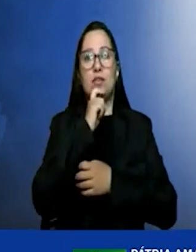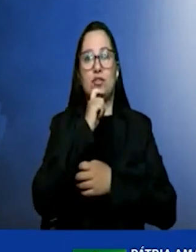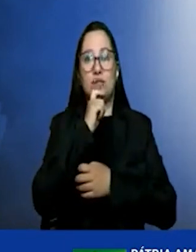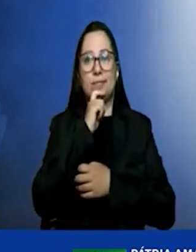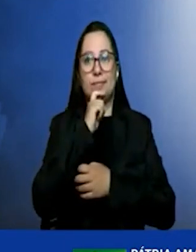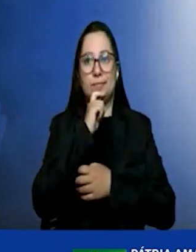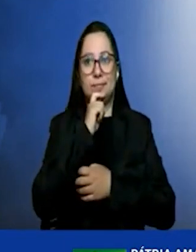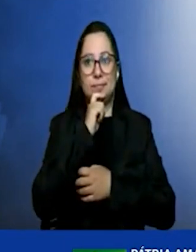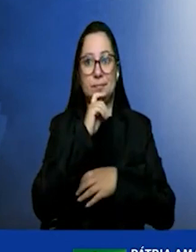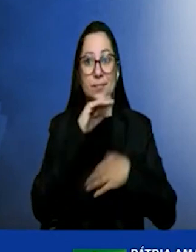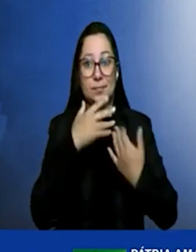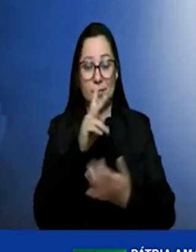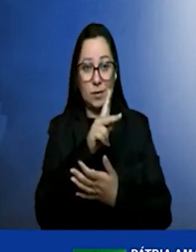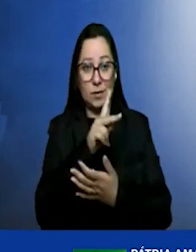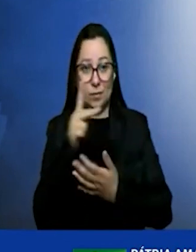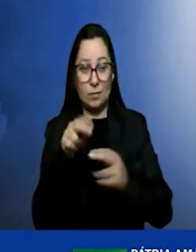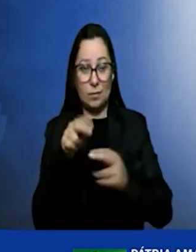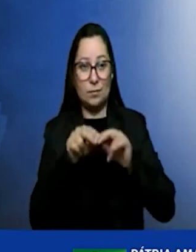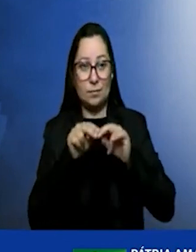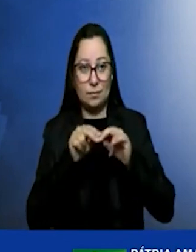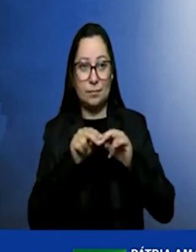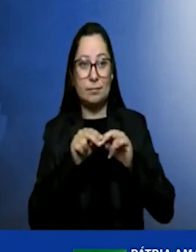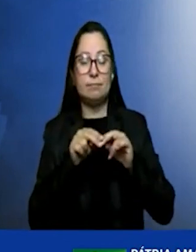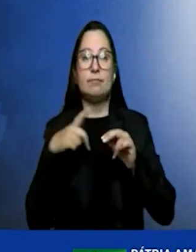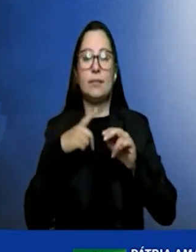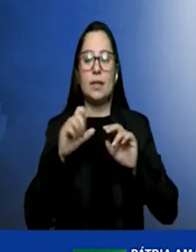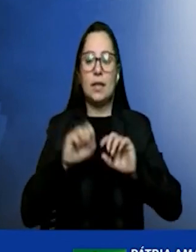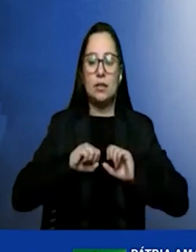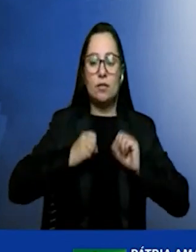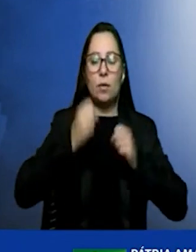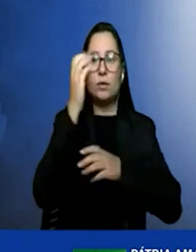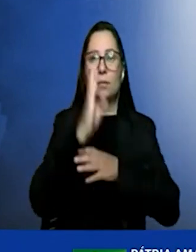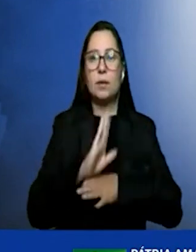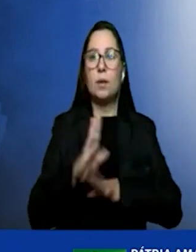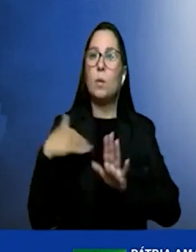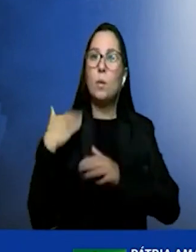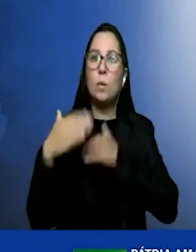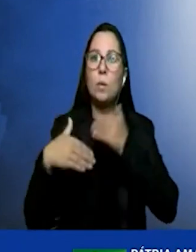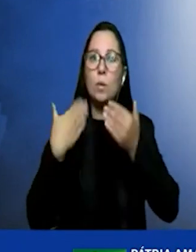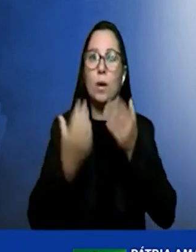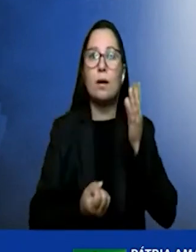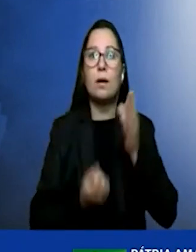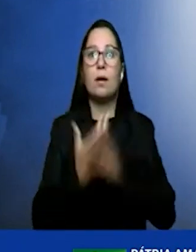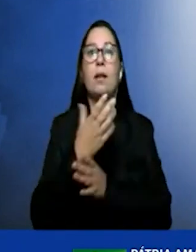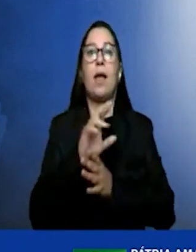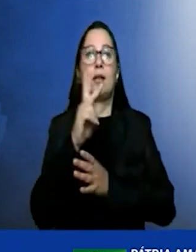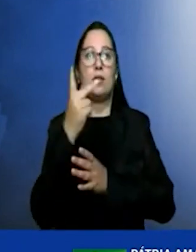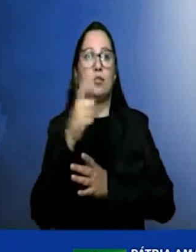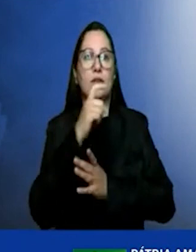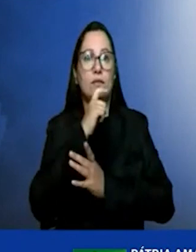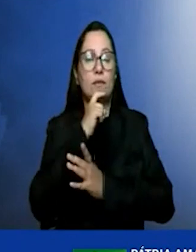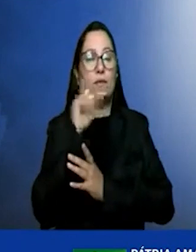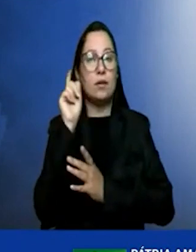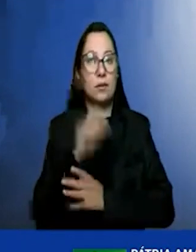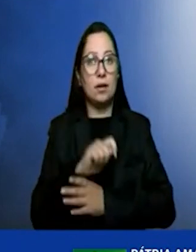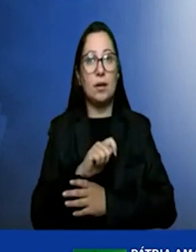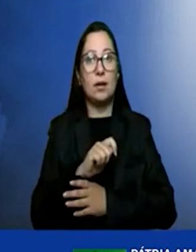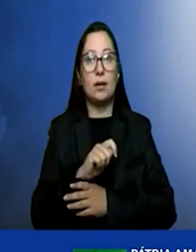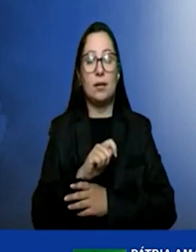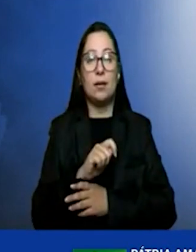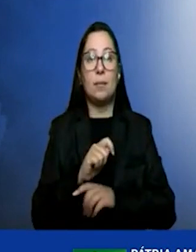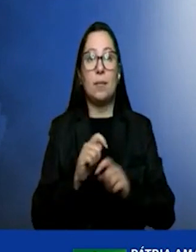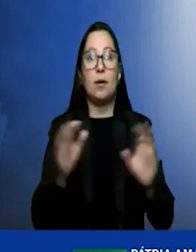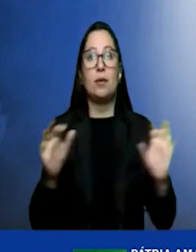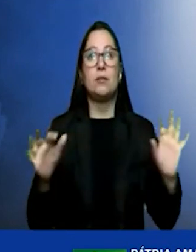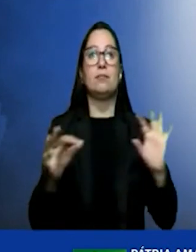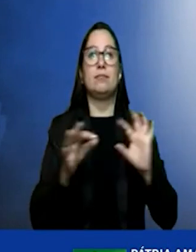hidrogênio nesse sentido, todo o esforço brasileiro de desenvolvimento do hidrogênio verde, ele será efetivamente bem